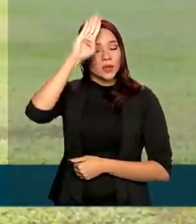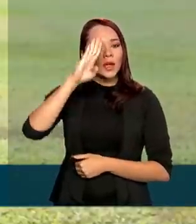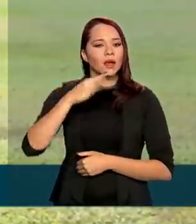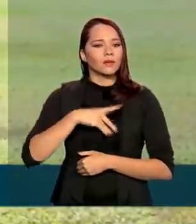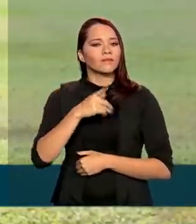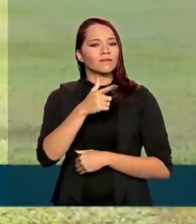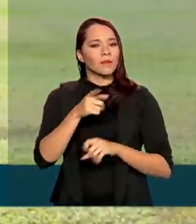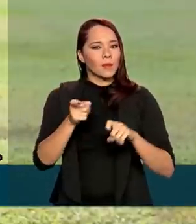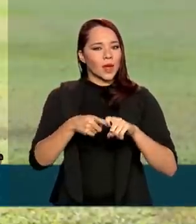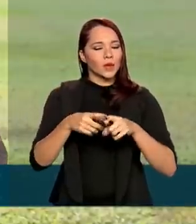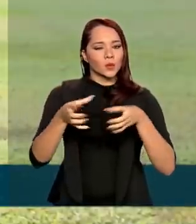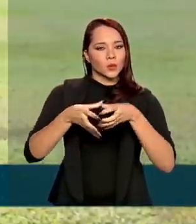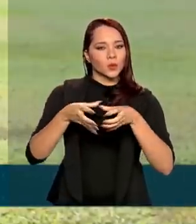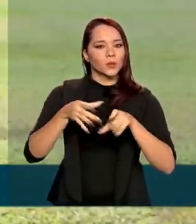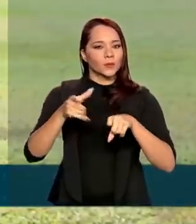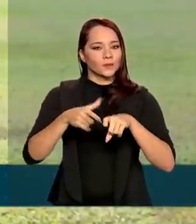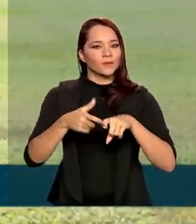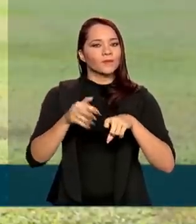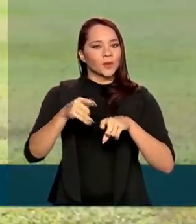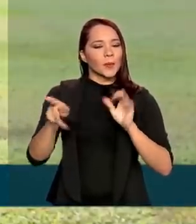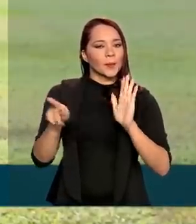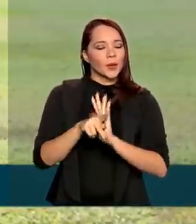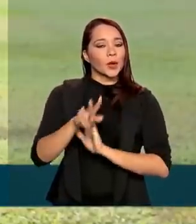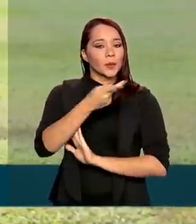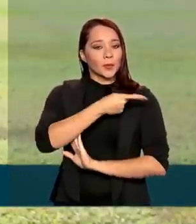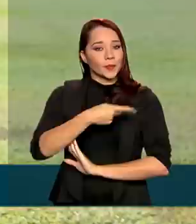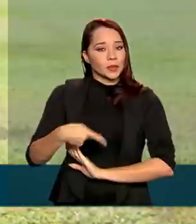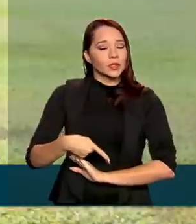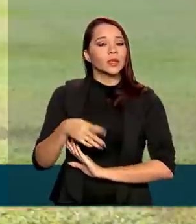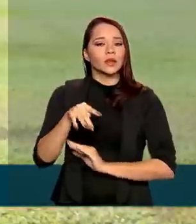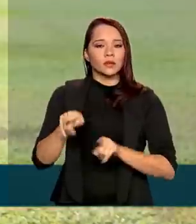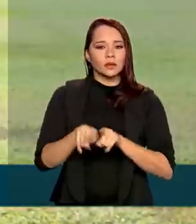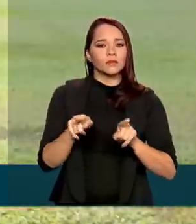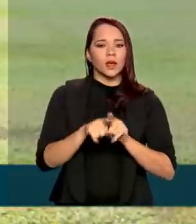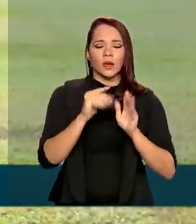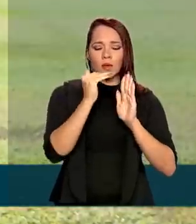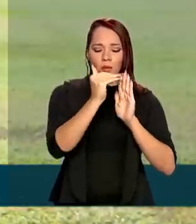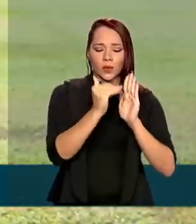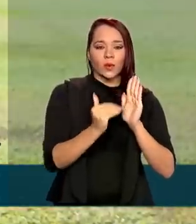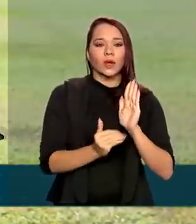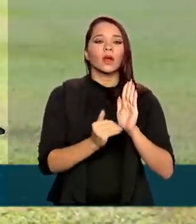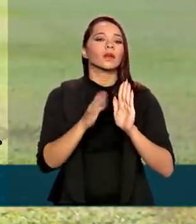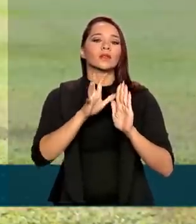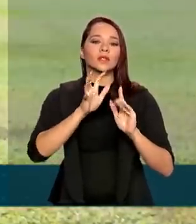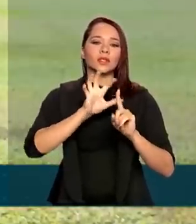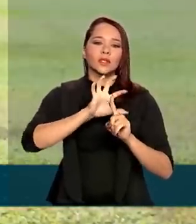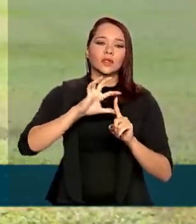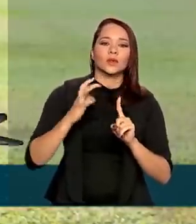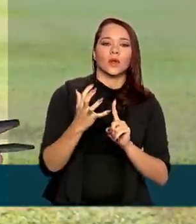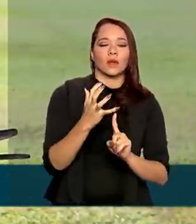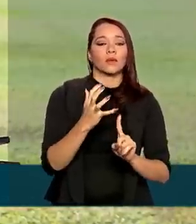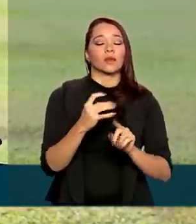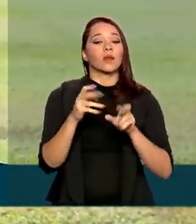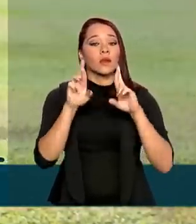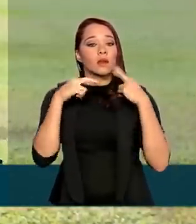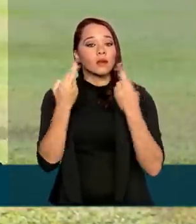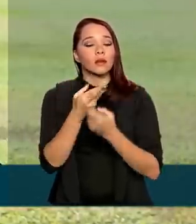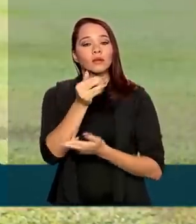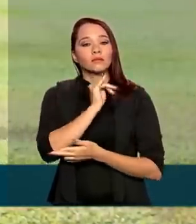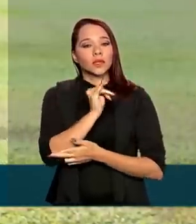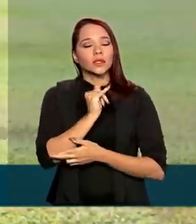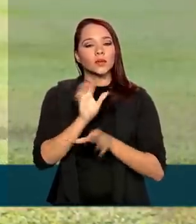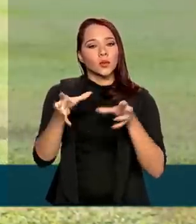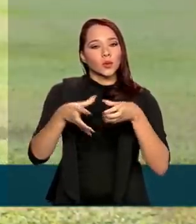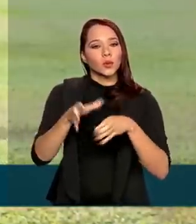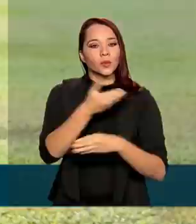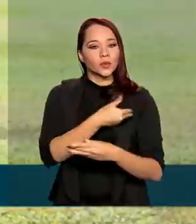acompanhado por uma equipe médica da presidência, inclusive seguindo os protocolos de isolamento. As reuniões, por exemplo, com